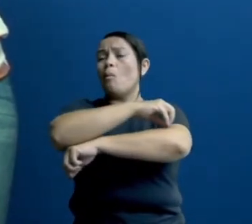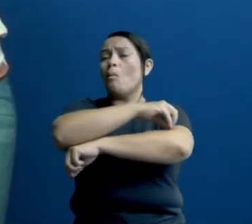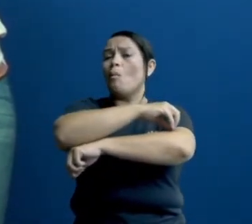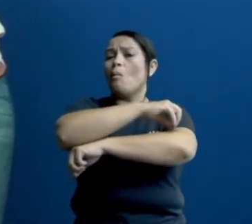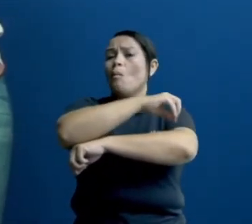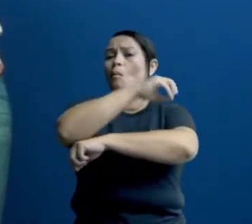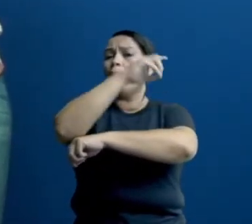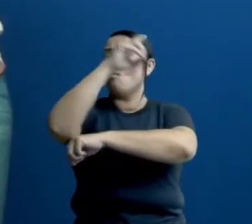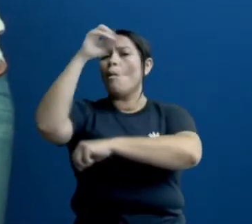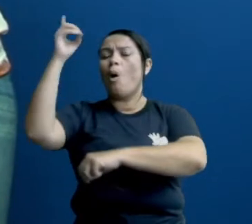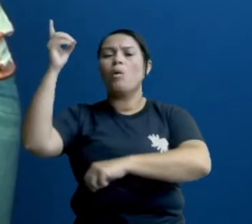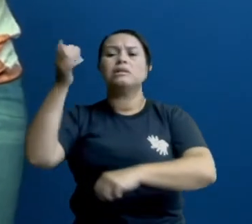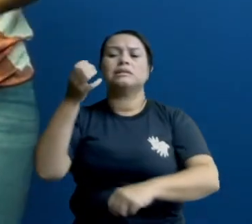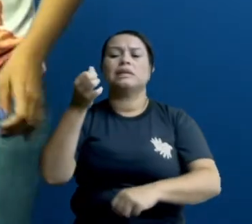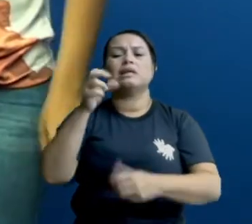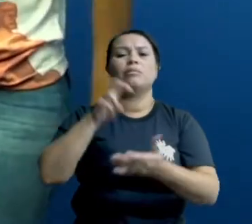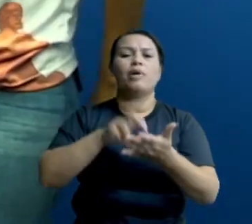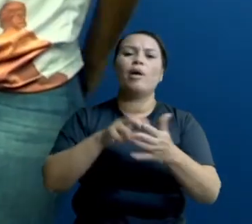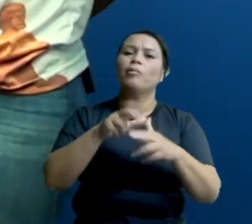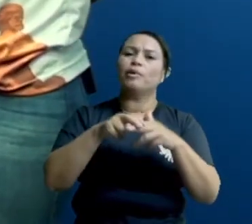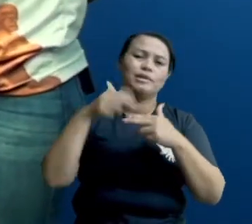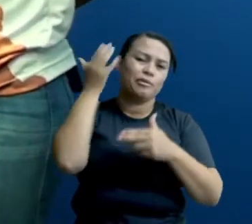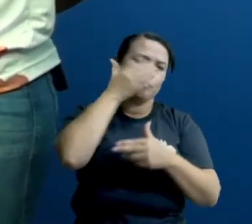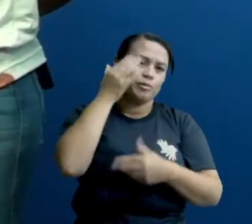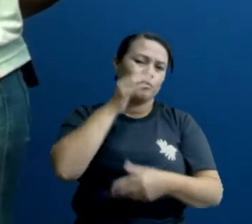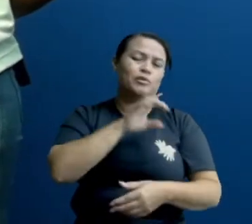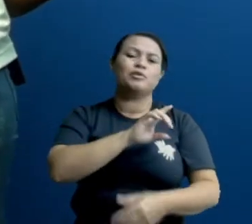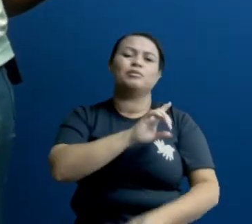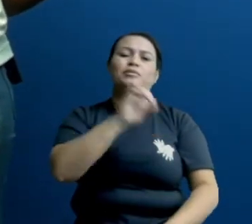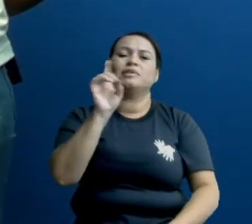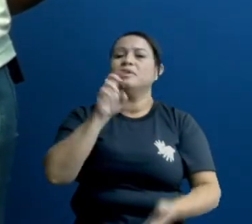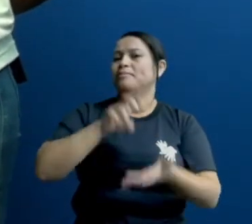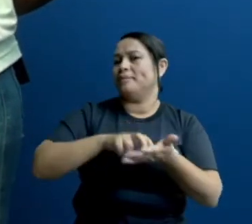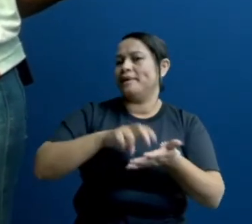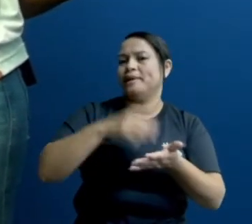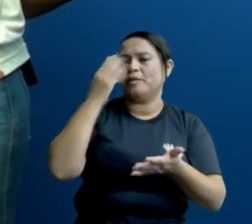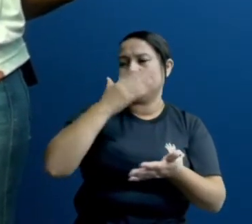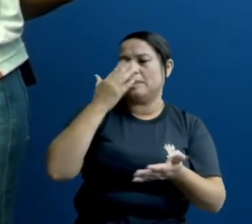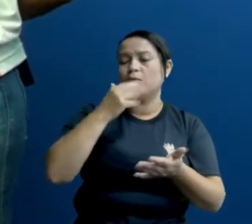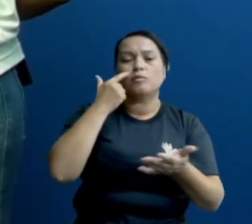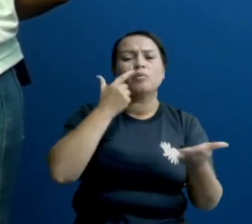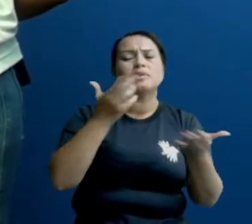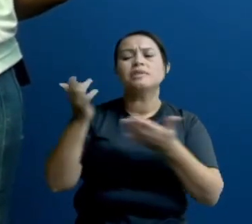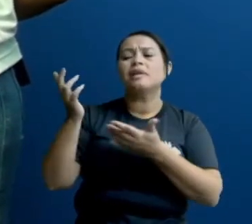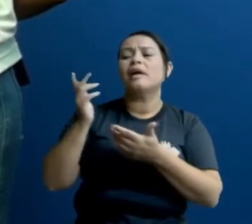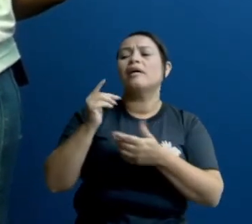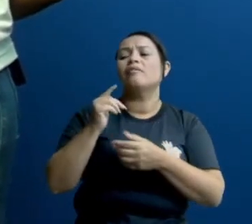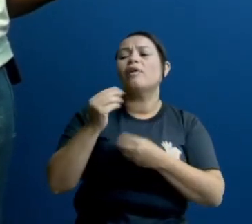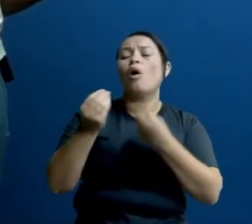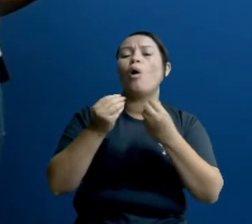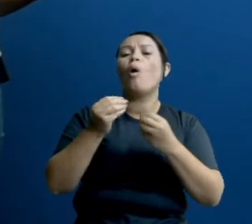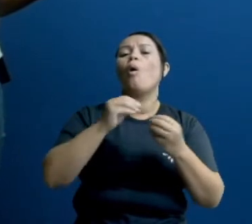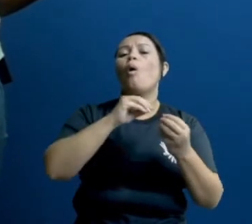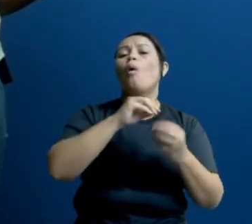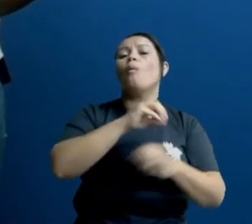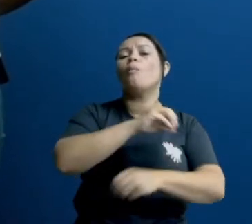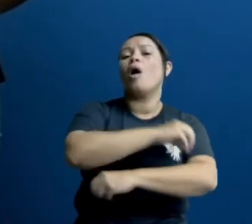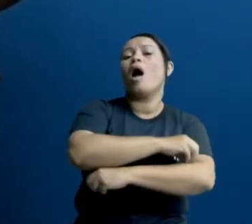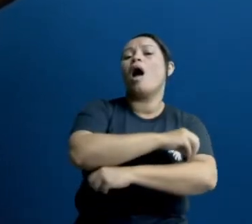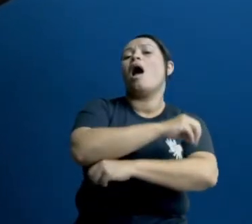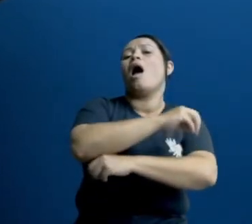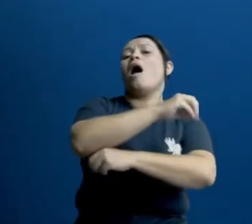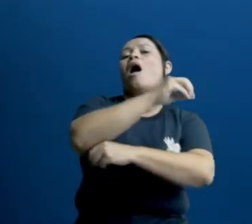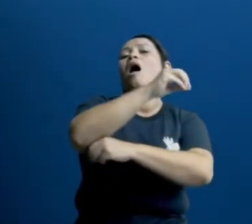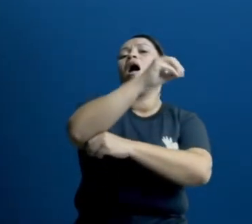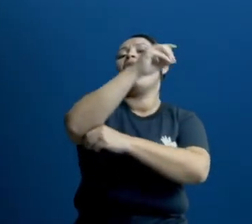não a vê durante o dia. Então, percebam aqui na imagem a posição que ela fica. Ela está